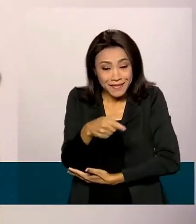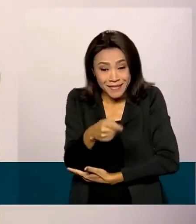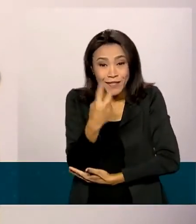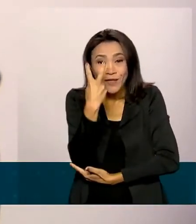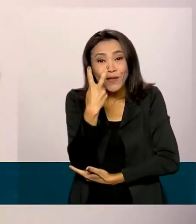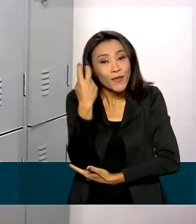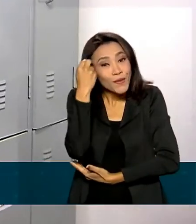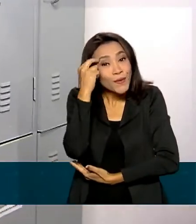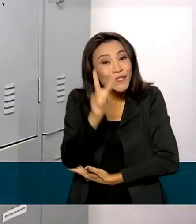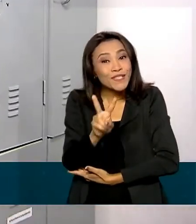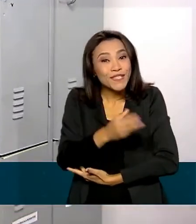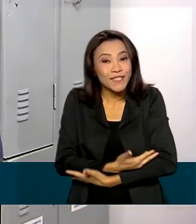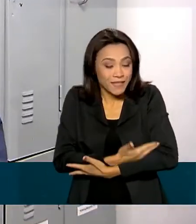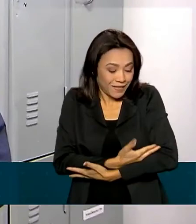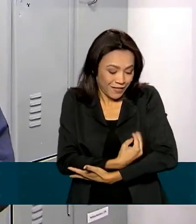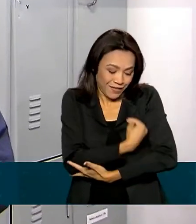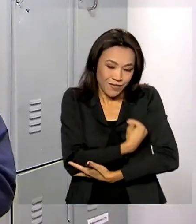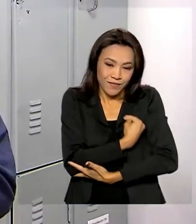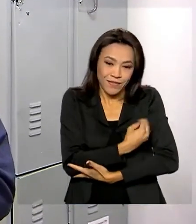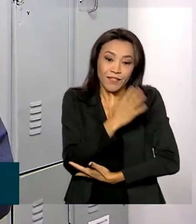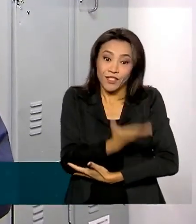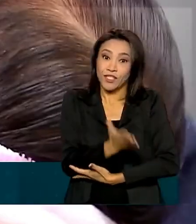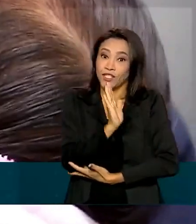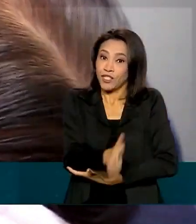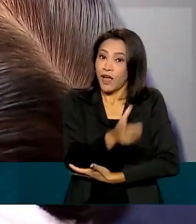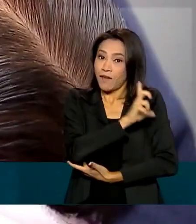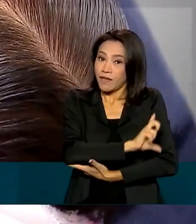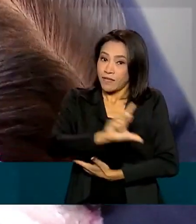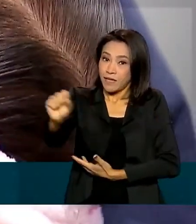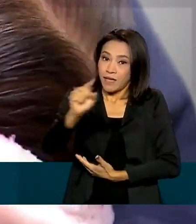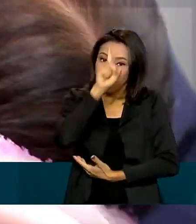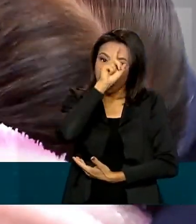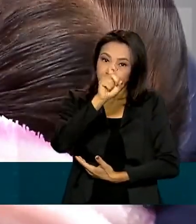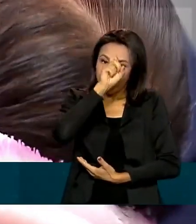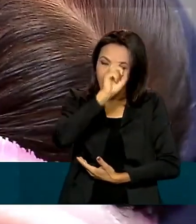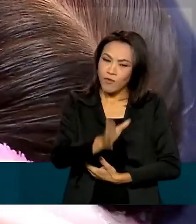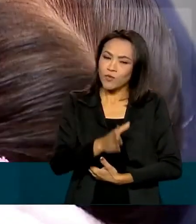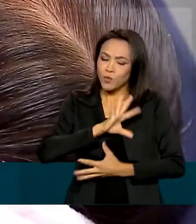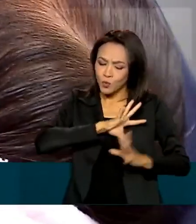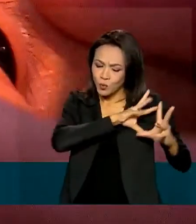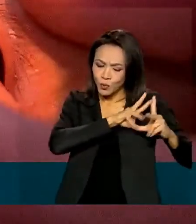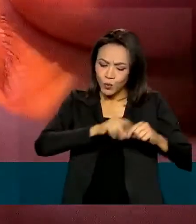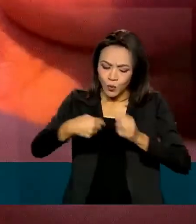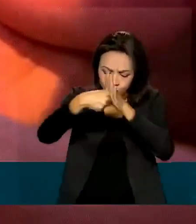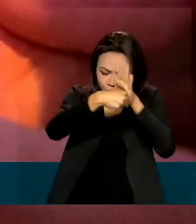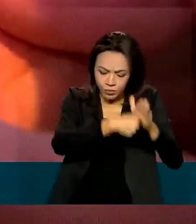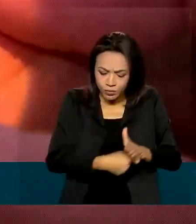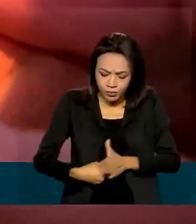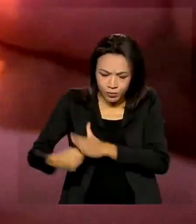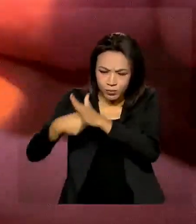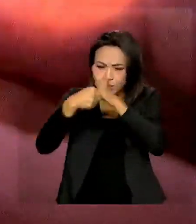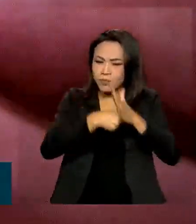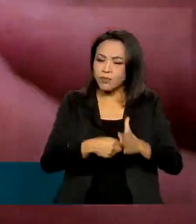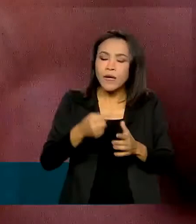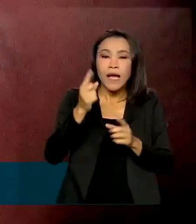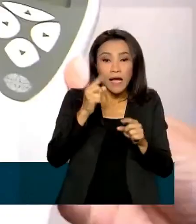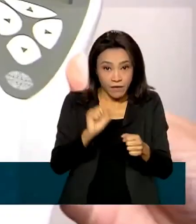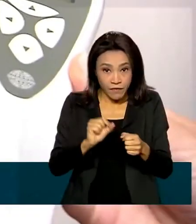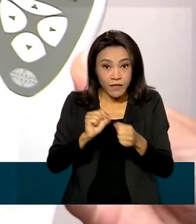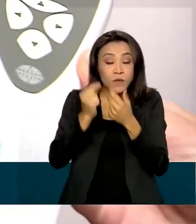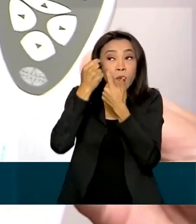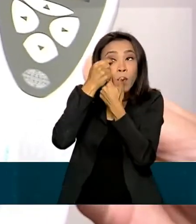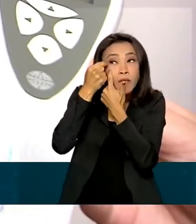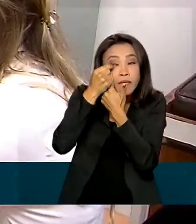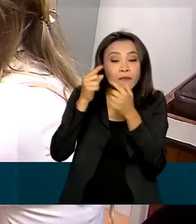dias de vida e já vai deixar a maternidade com a triagem neonatal em dia. Ela fez os exames do oelhinho